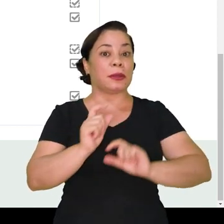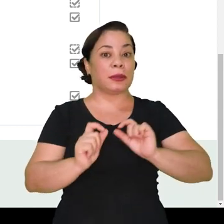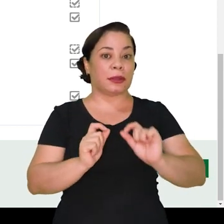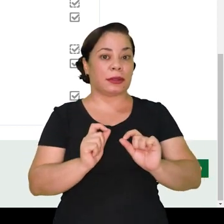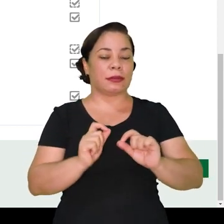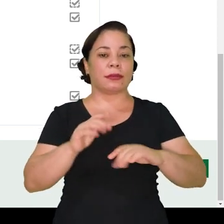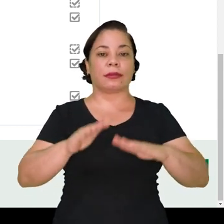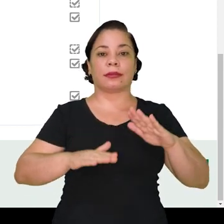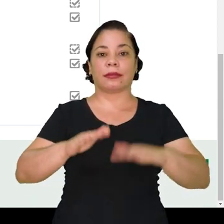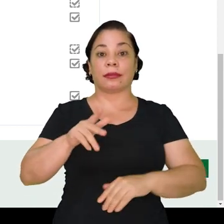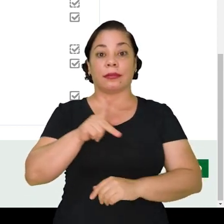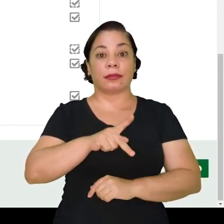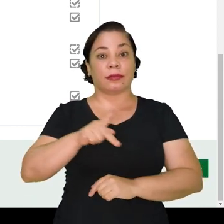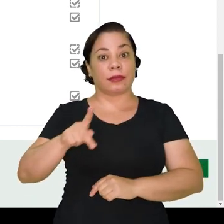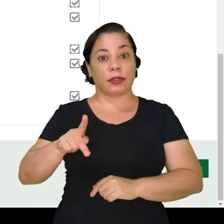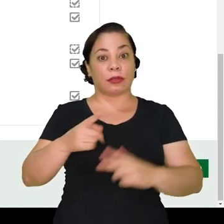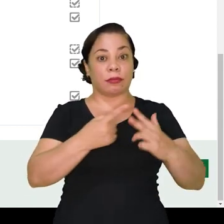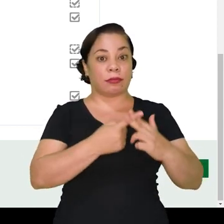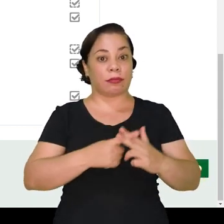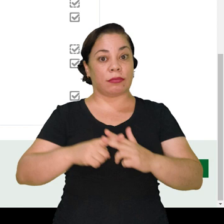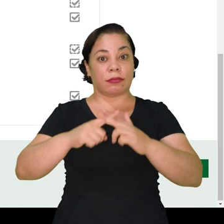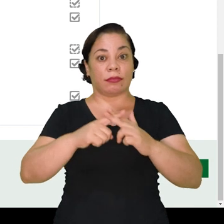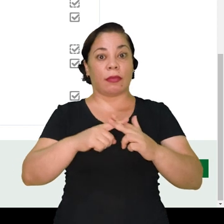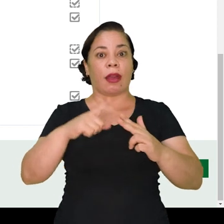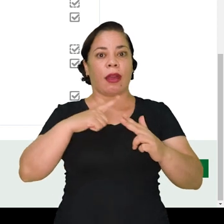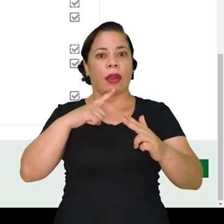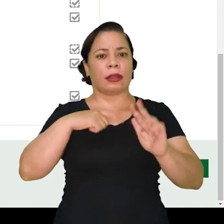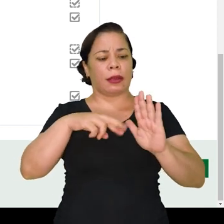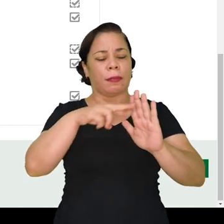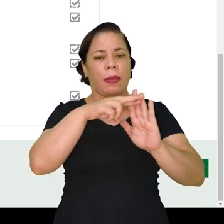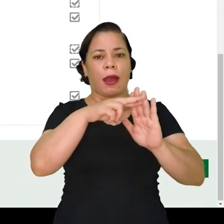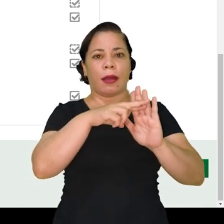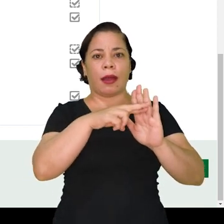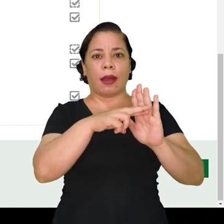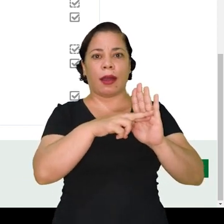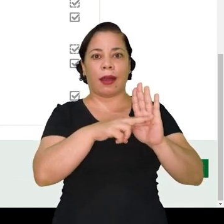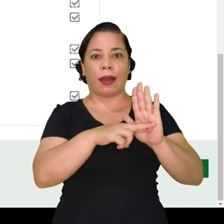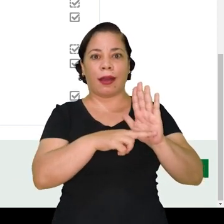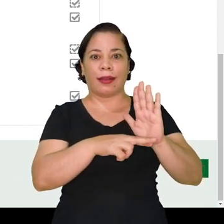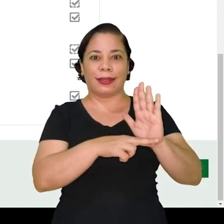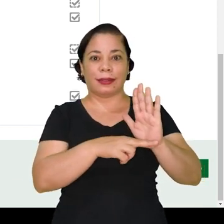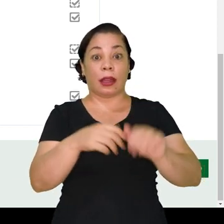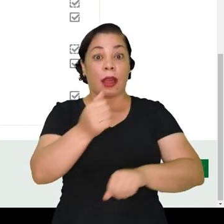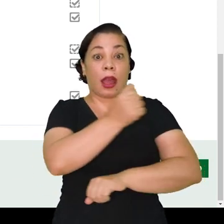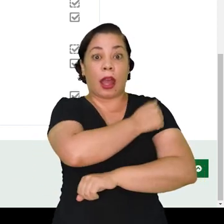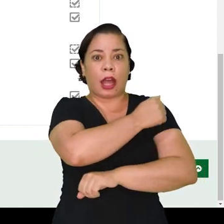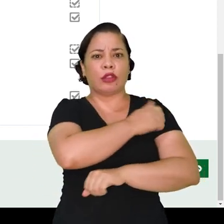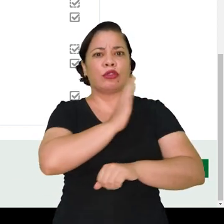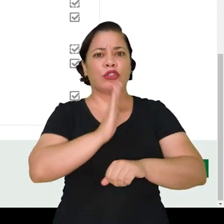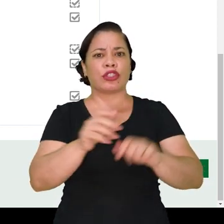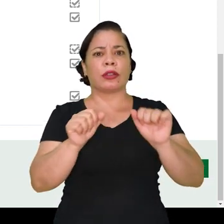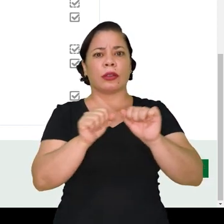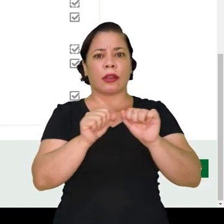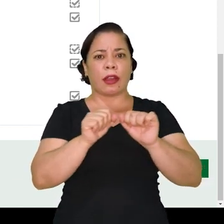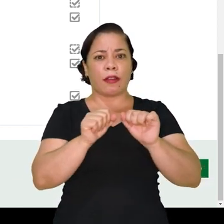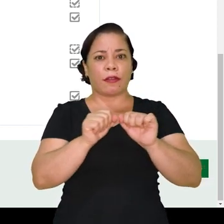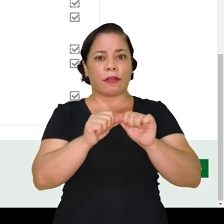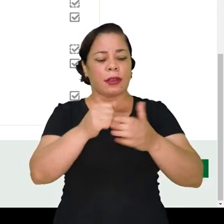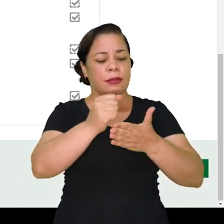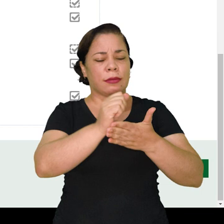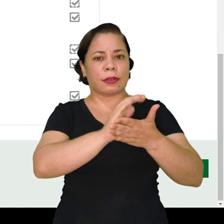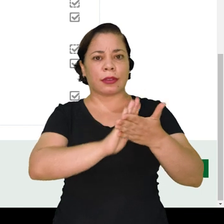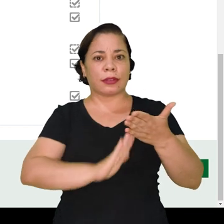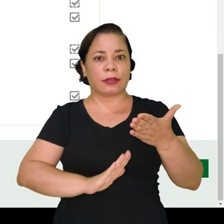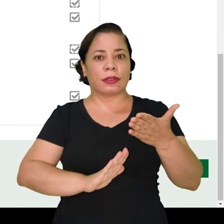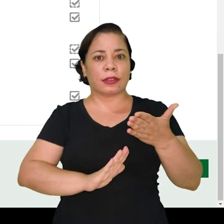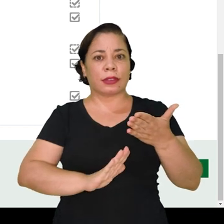ocorre nesses casos? Às vezes o professor configurou uma série de condições e o aluno, por mais que tenha feito